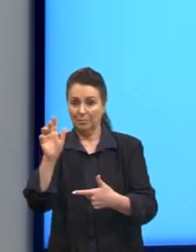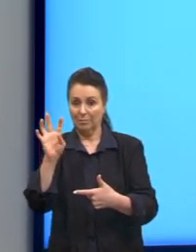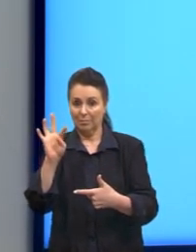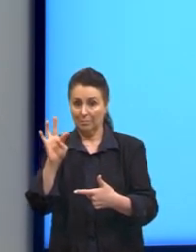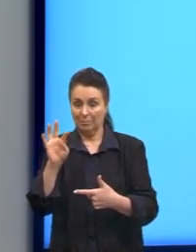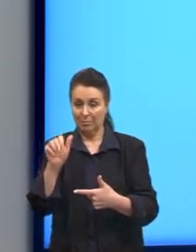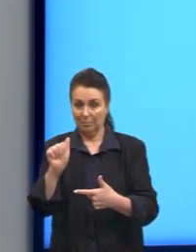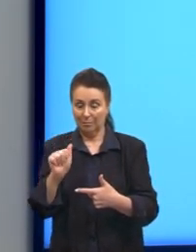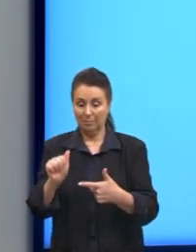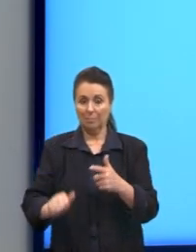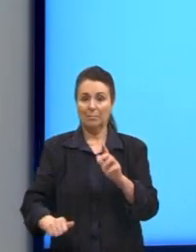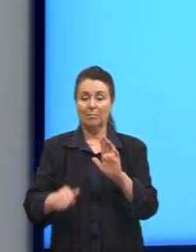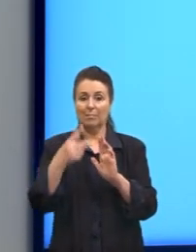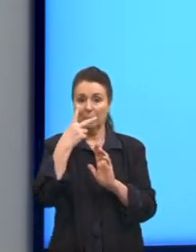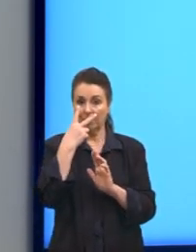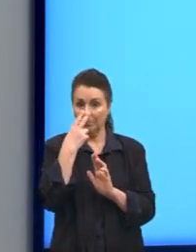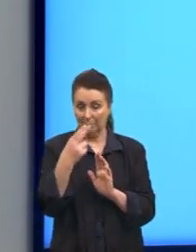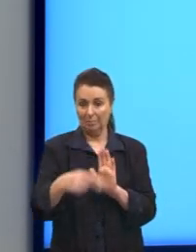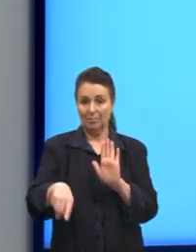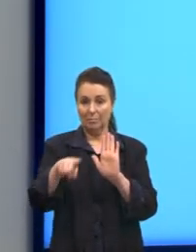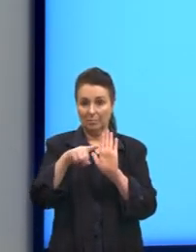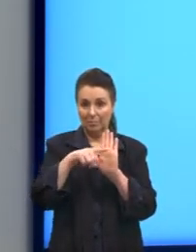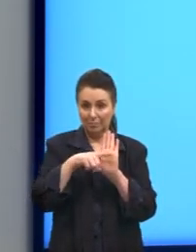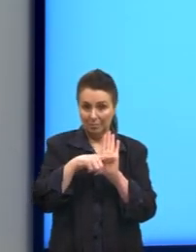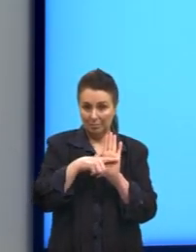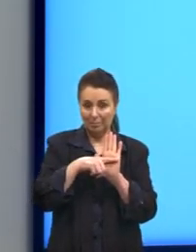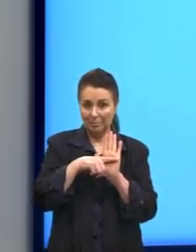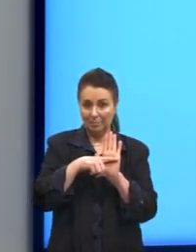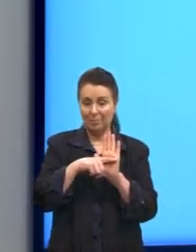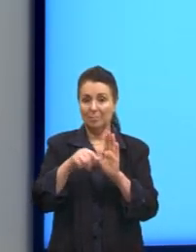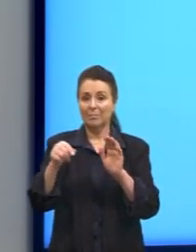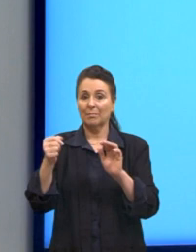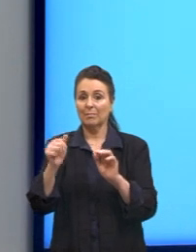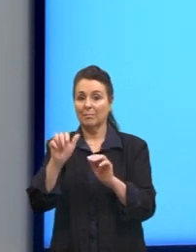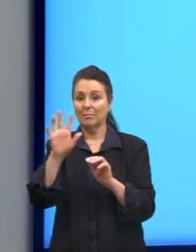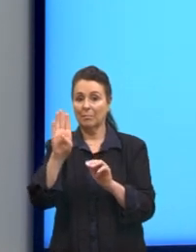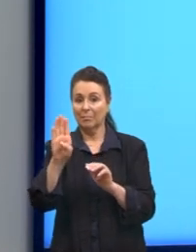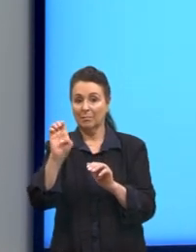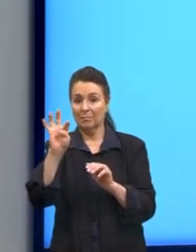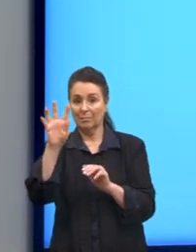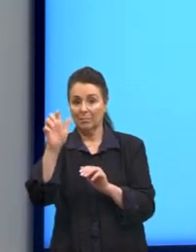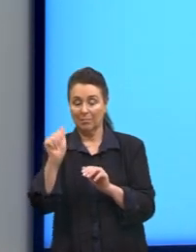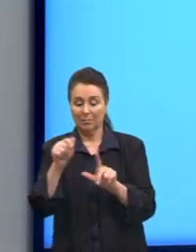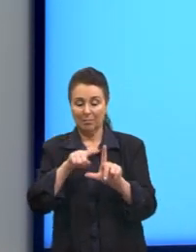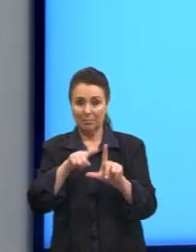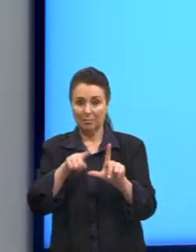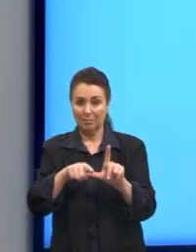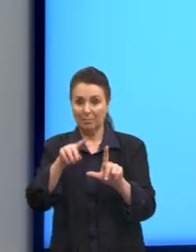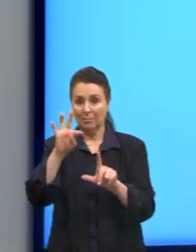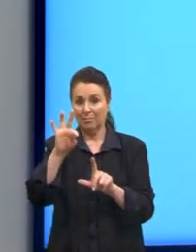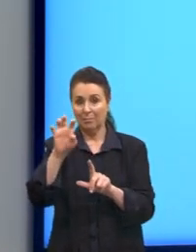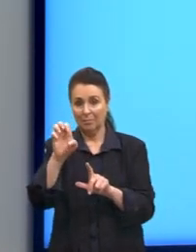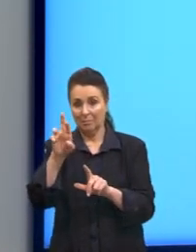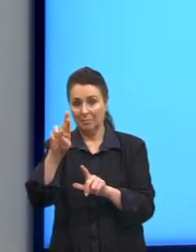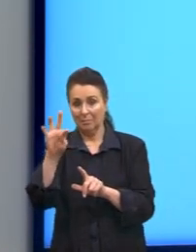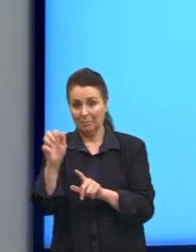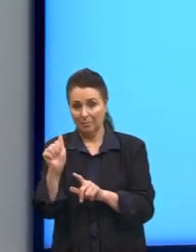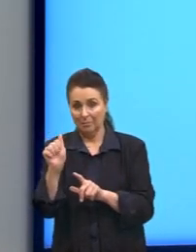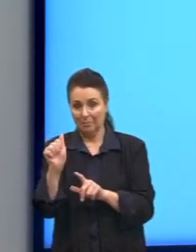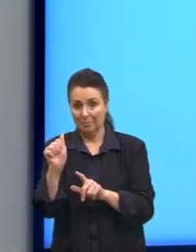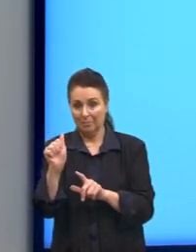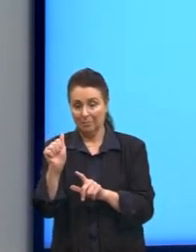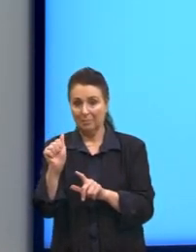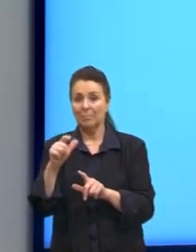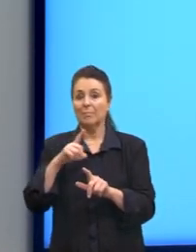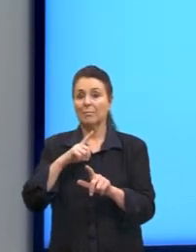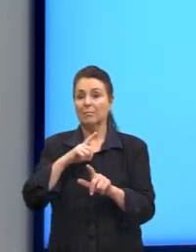tangente do ângulo θ. Aqui, o ângulo interno, então, nós vamos chamar de θ. Se eu descobrir a tangente